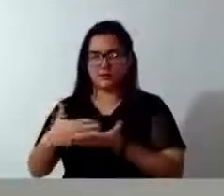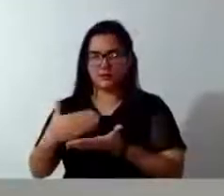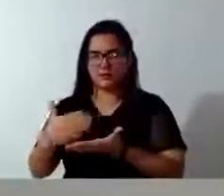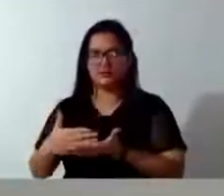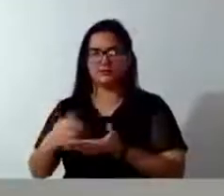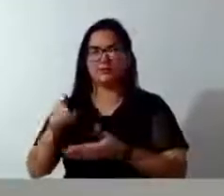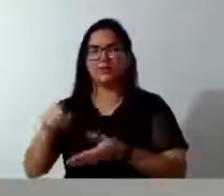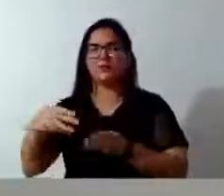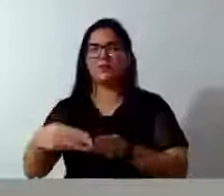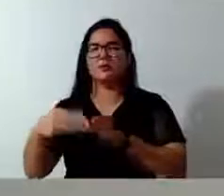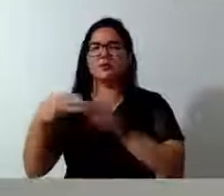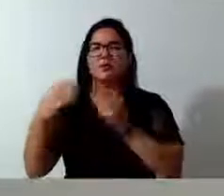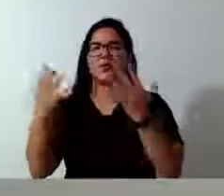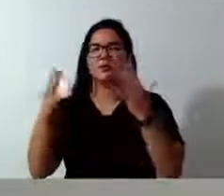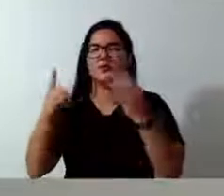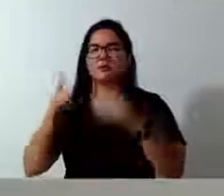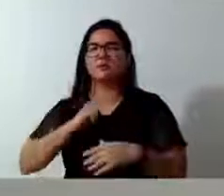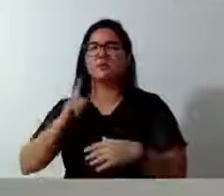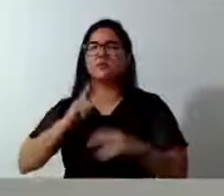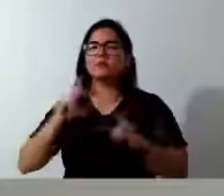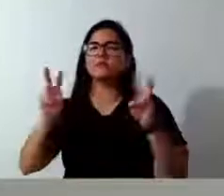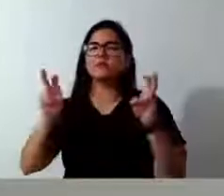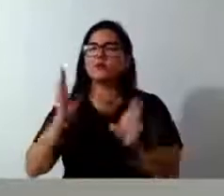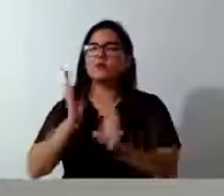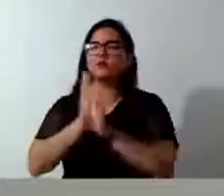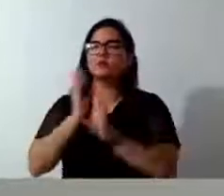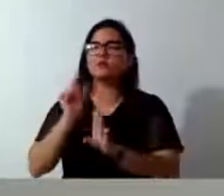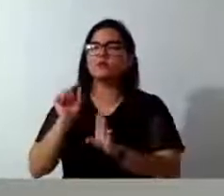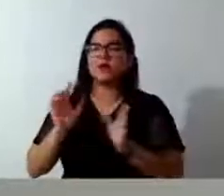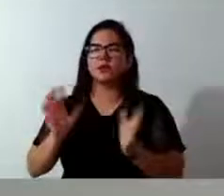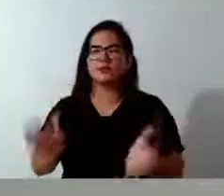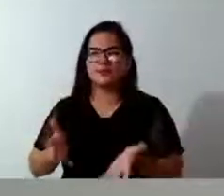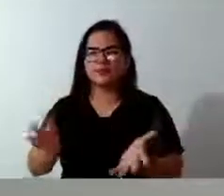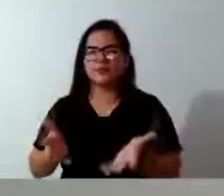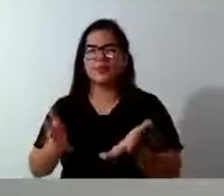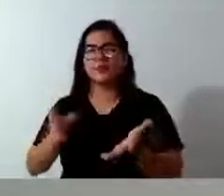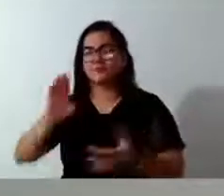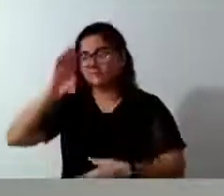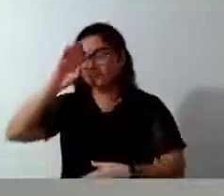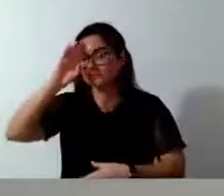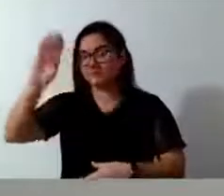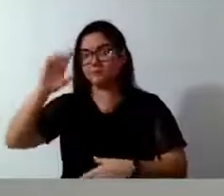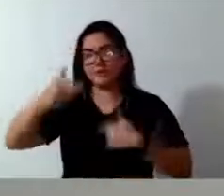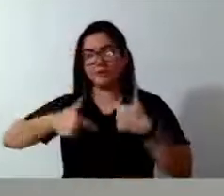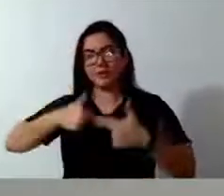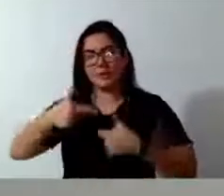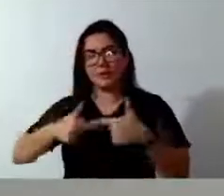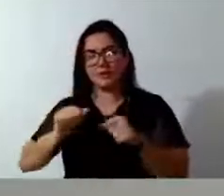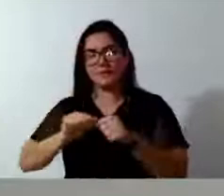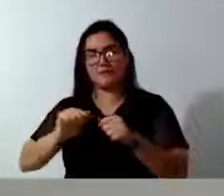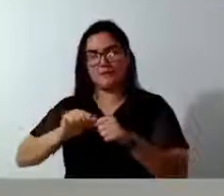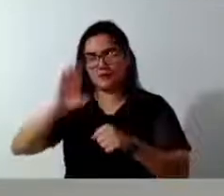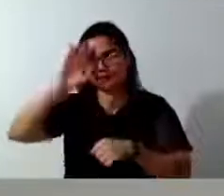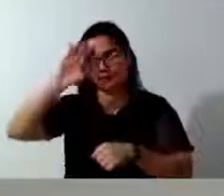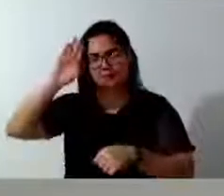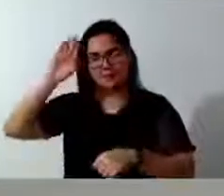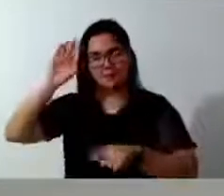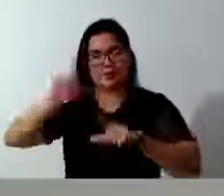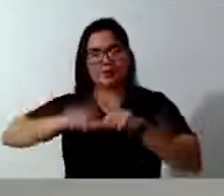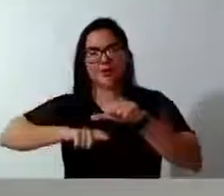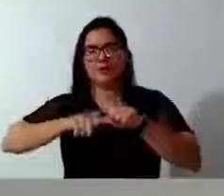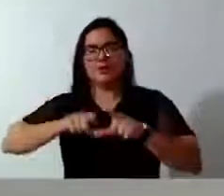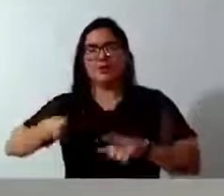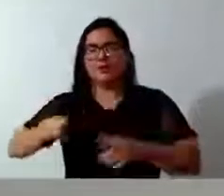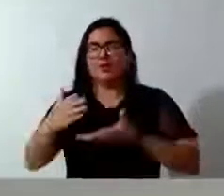moção de aplausos tem, por motivo, incentivar, acima de tudo, o trabalho feito pela Academia de Letras. Essa obra foi